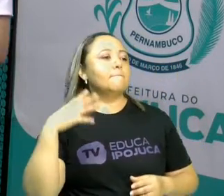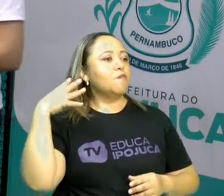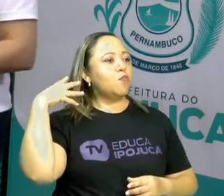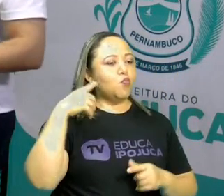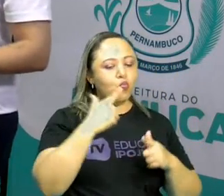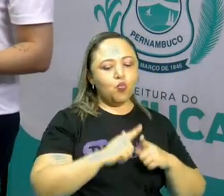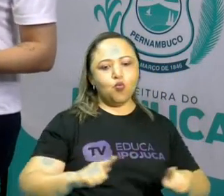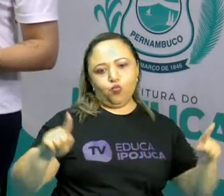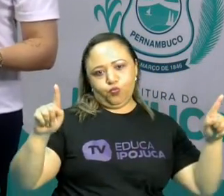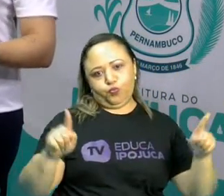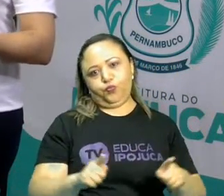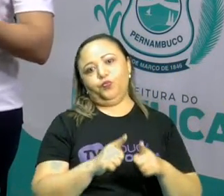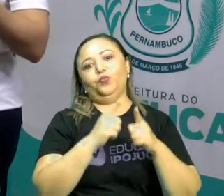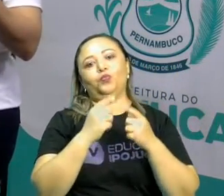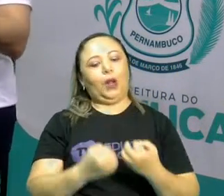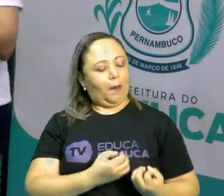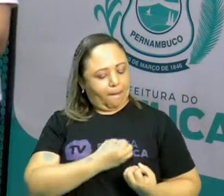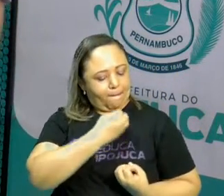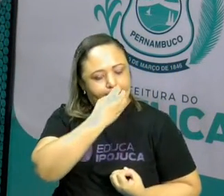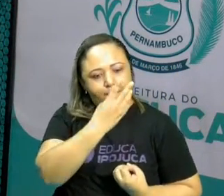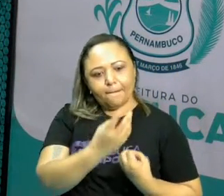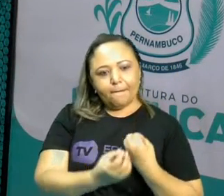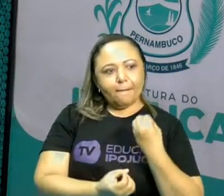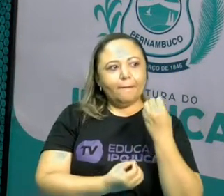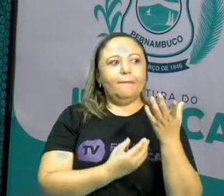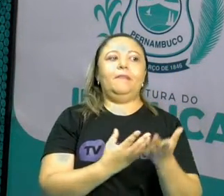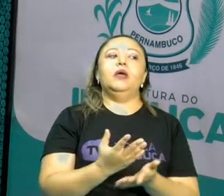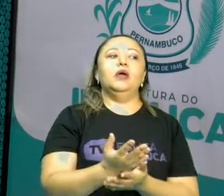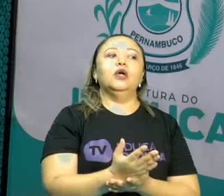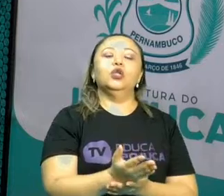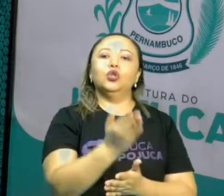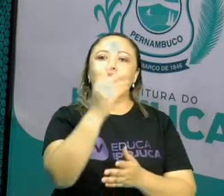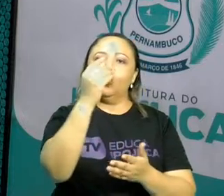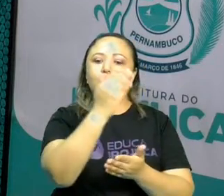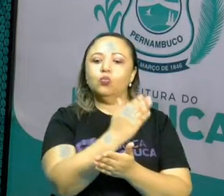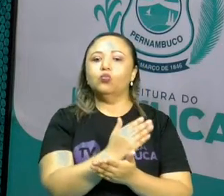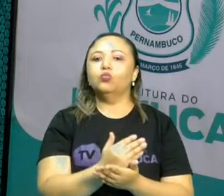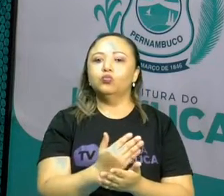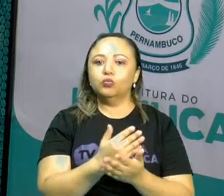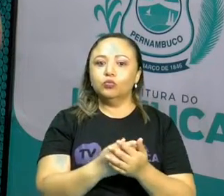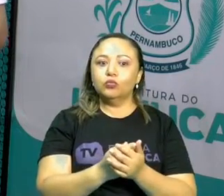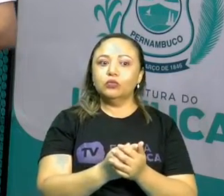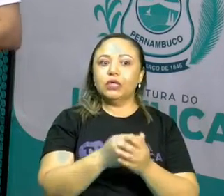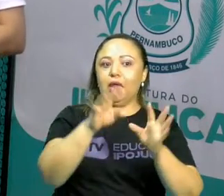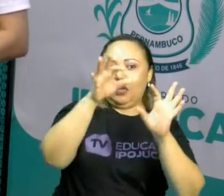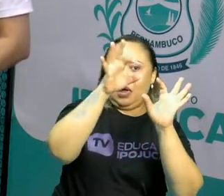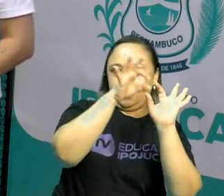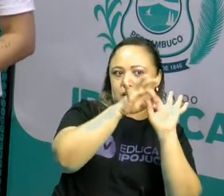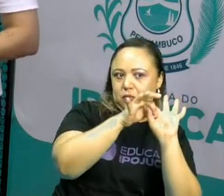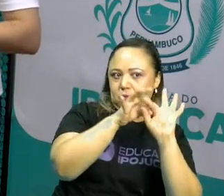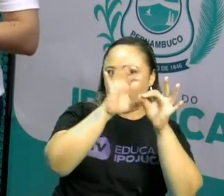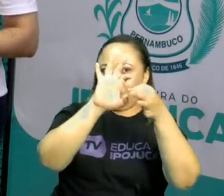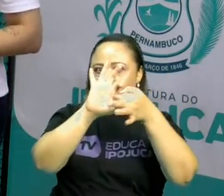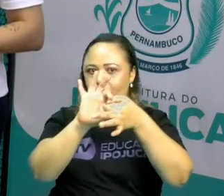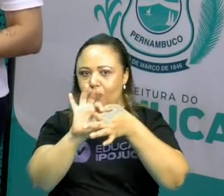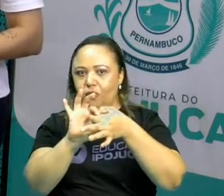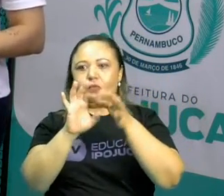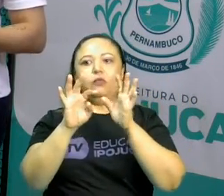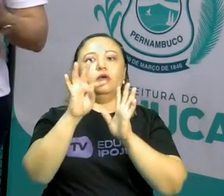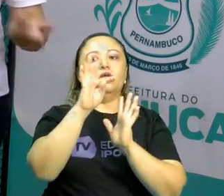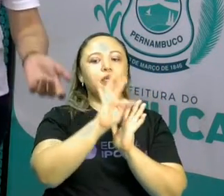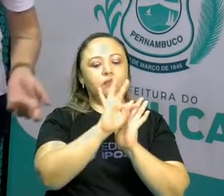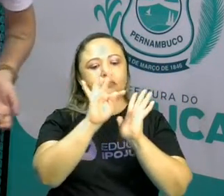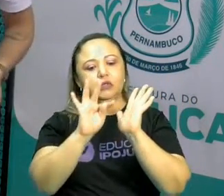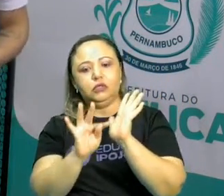ok? Porque essa relação presencial de um texto no outro é o que nós chamamos, tá